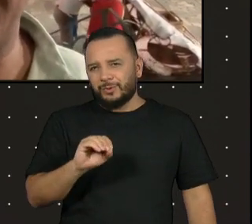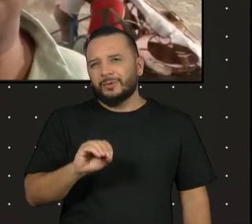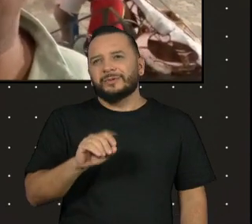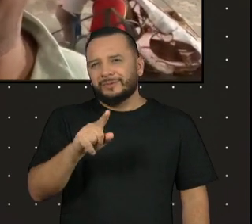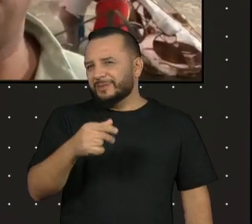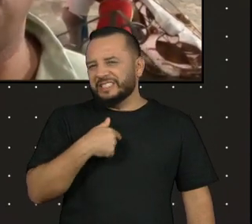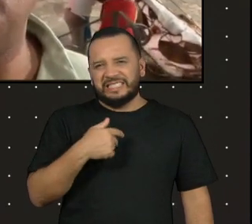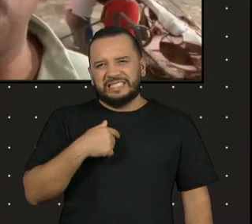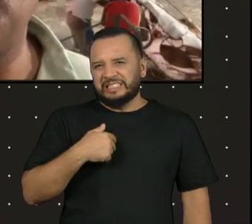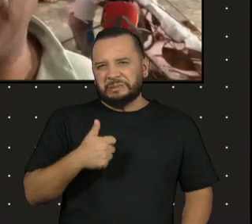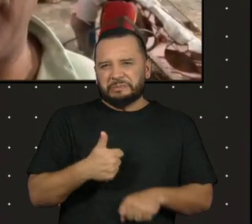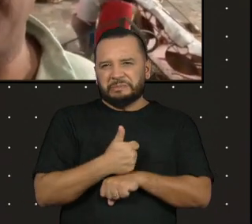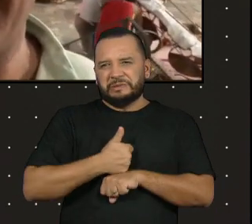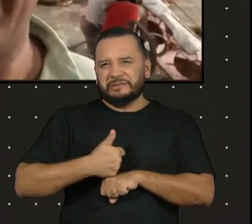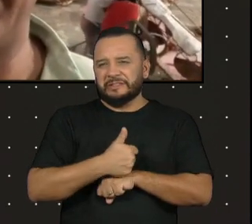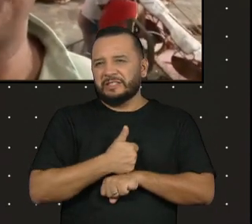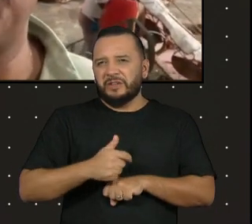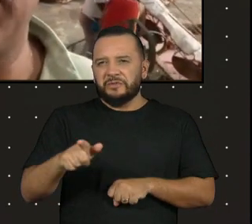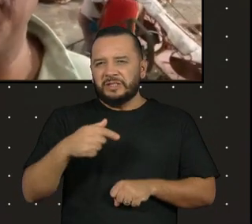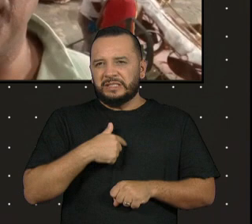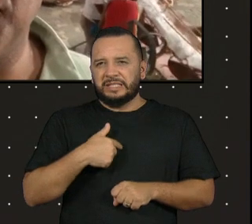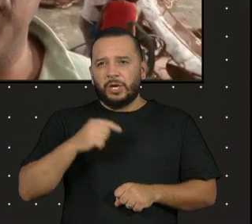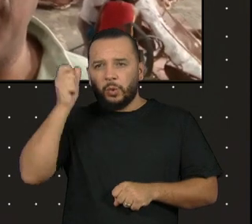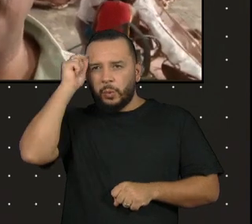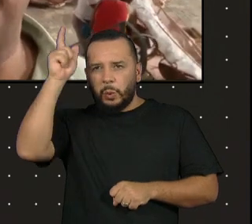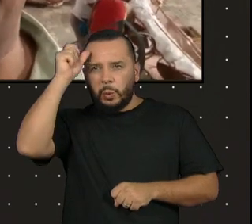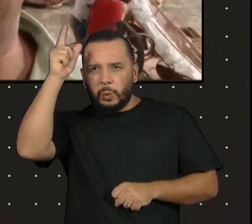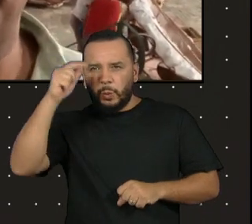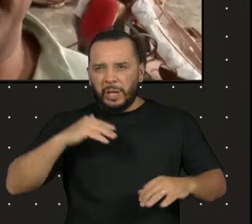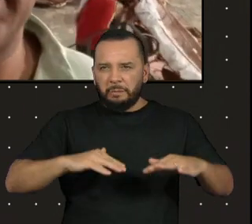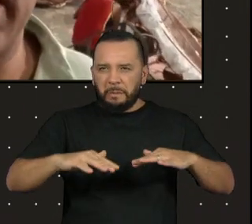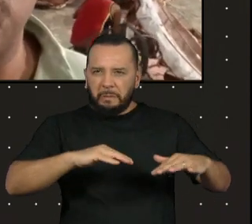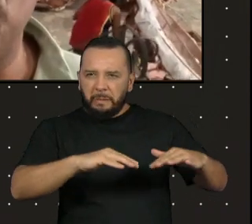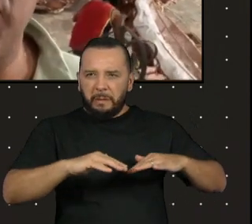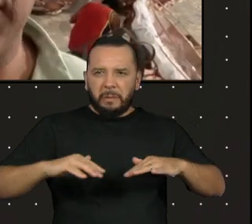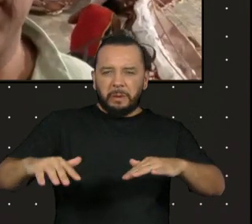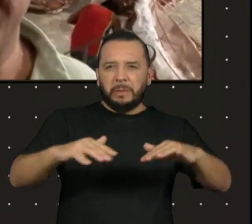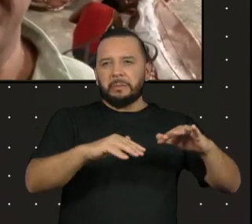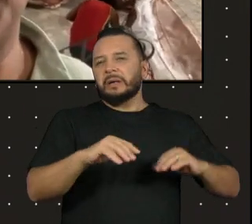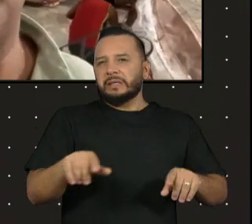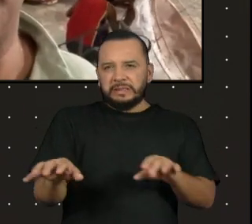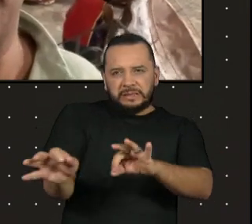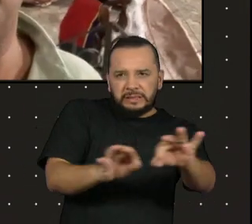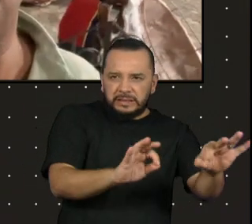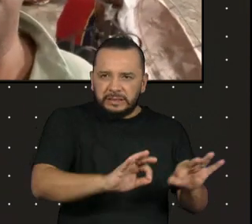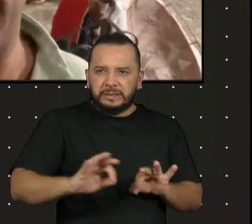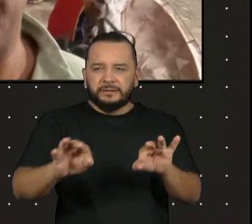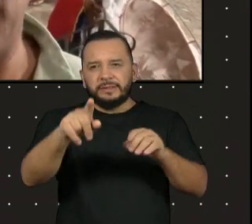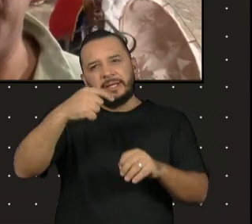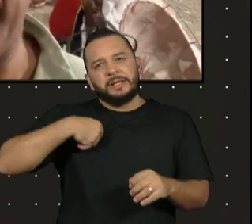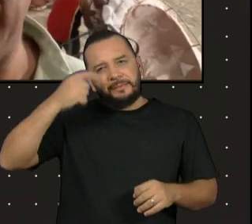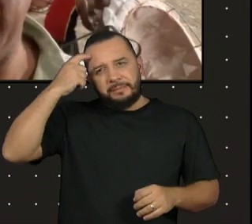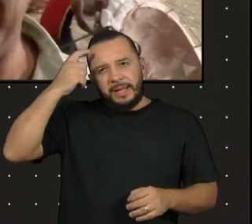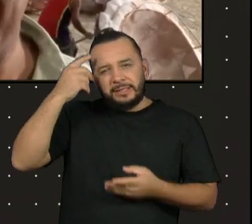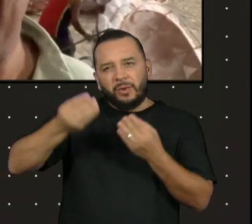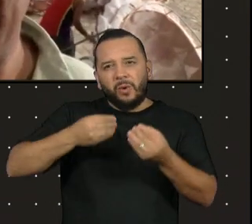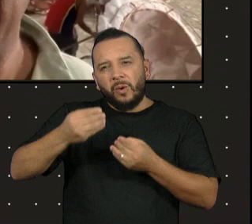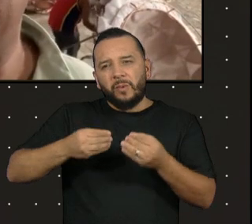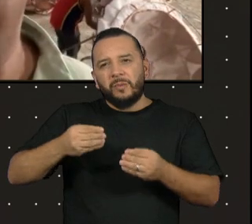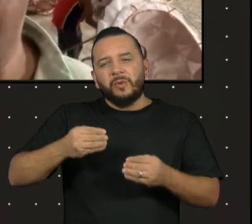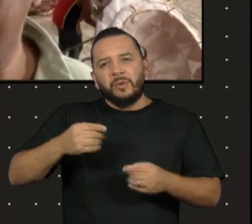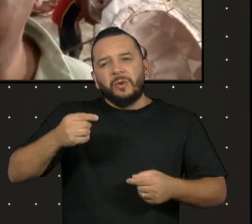grande agitador cultural, articulador cultural, um grande pensador das políticas culturais do nosso país.